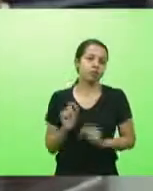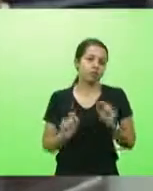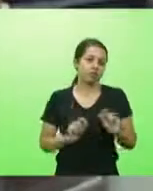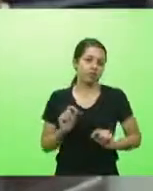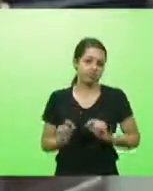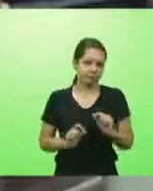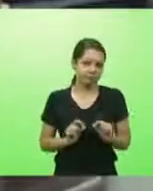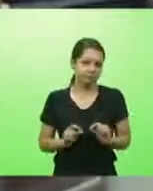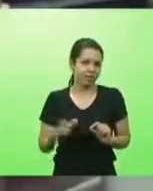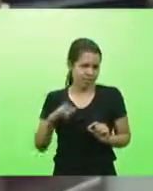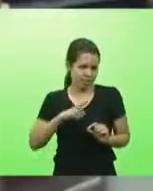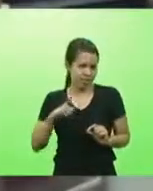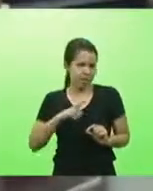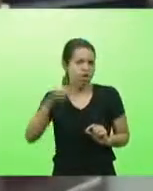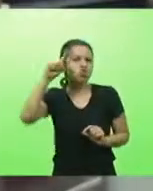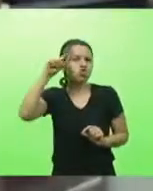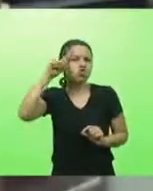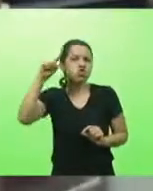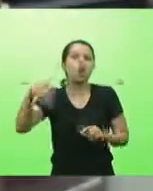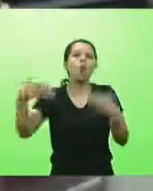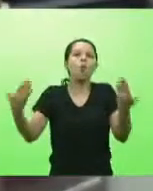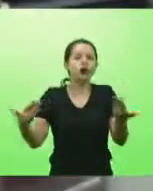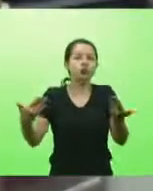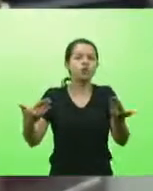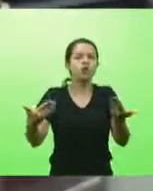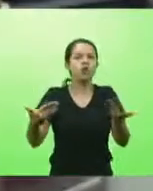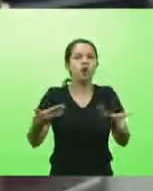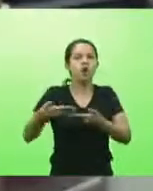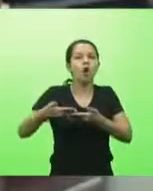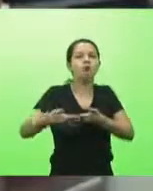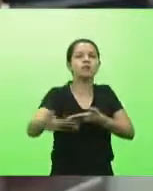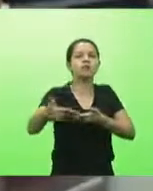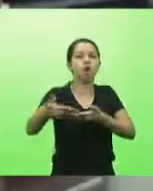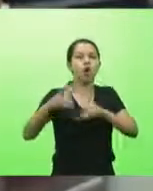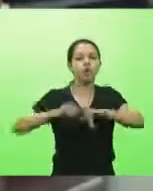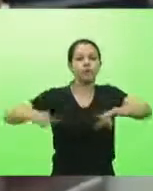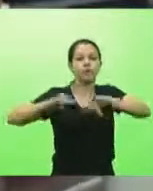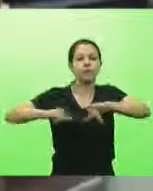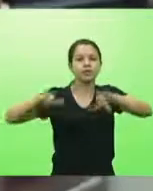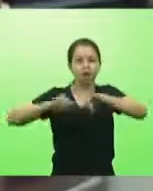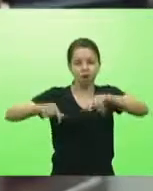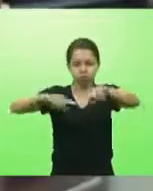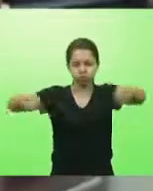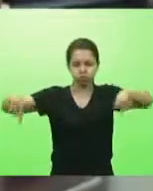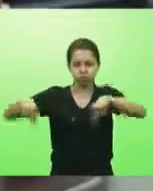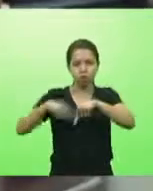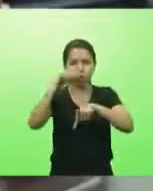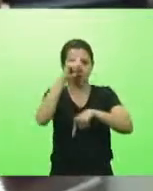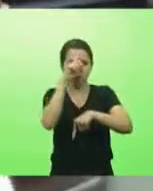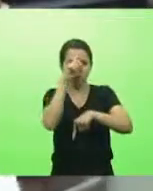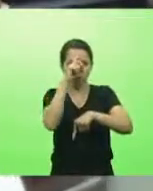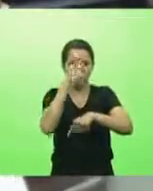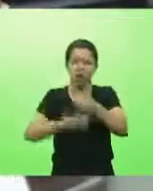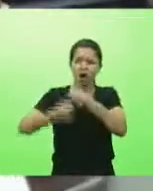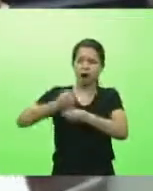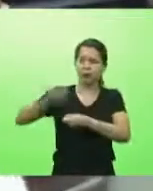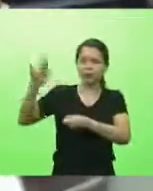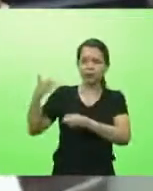alguma previsão para a instalação do hospital de campanha que desde o ano passado eu ouço falar e nada aconteceu?